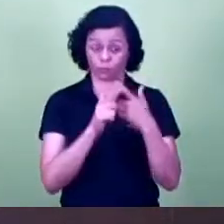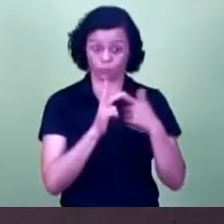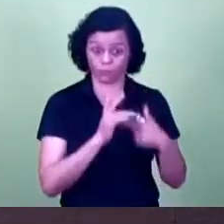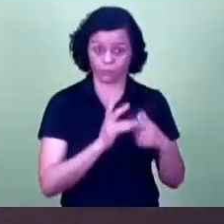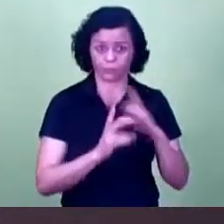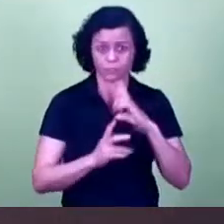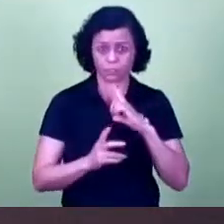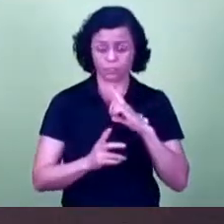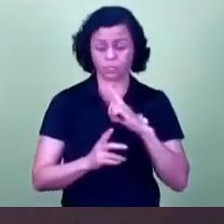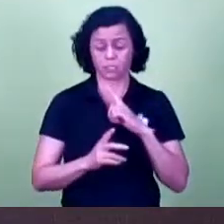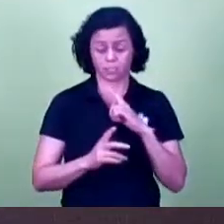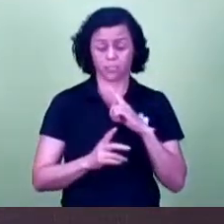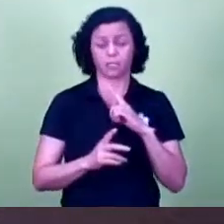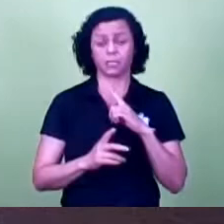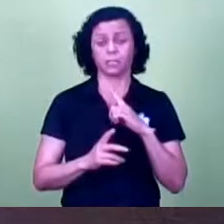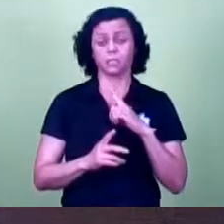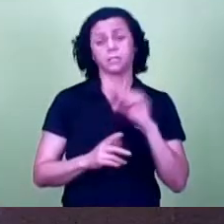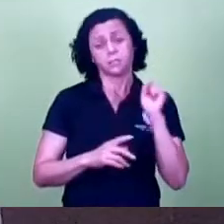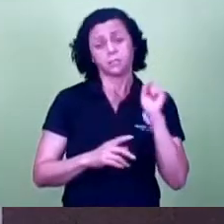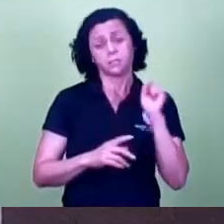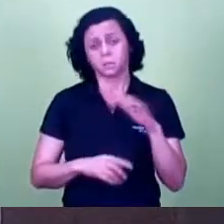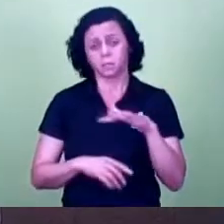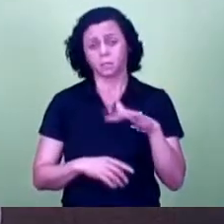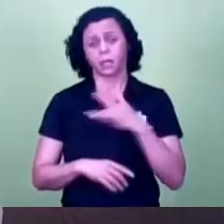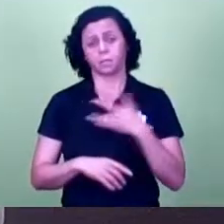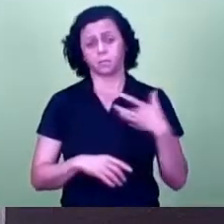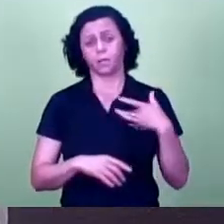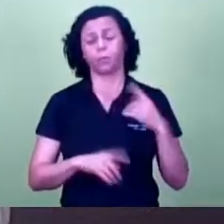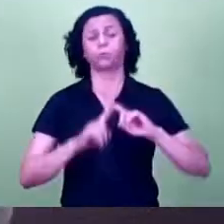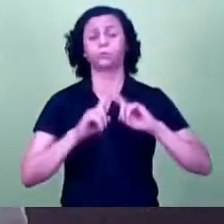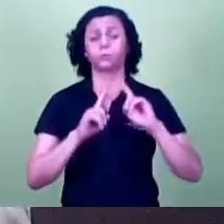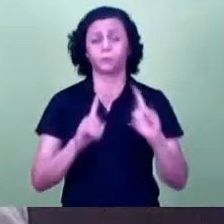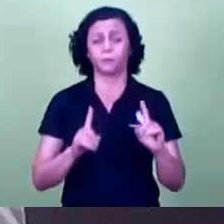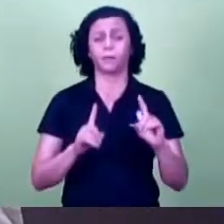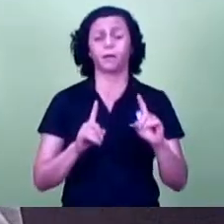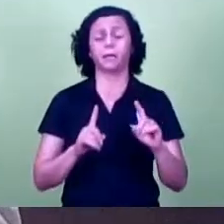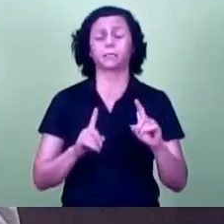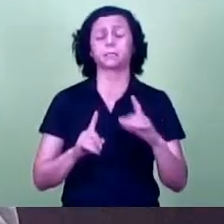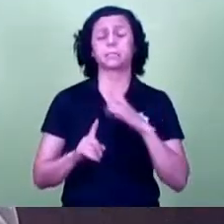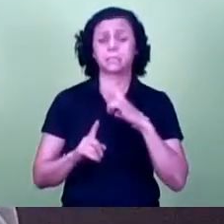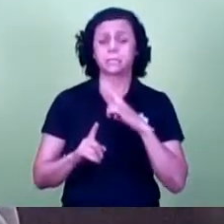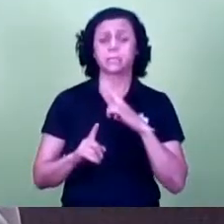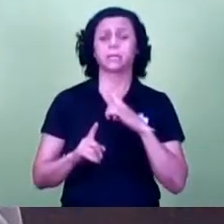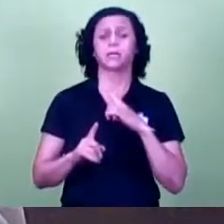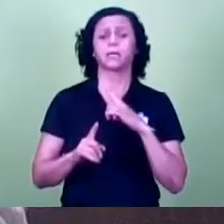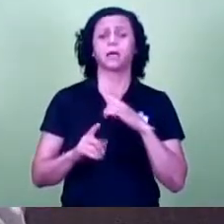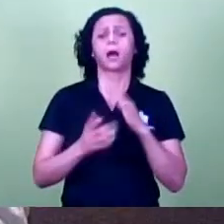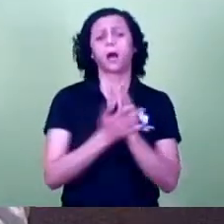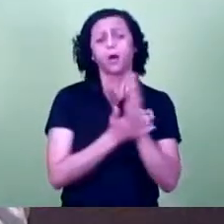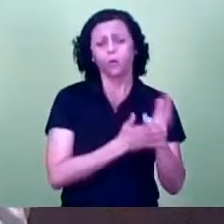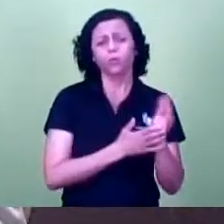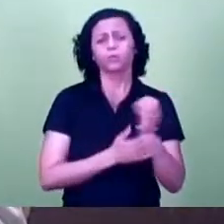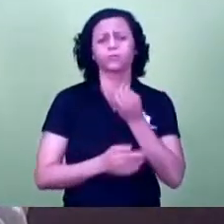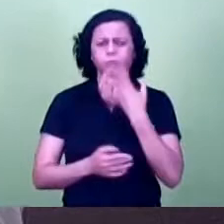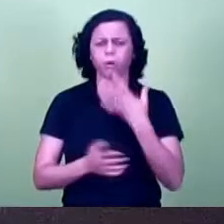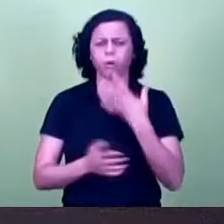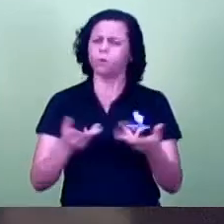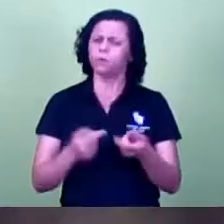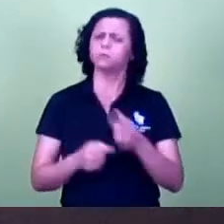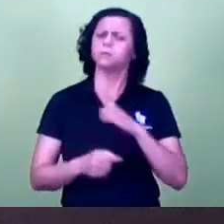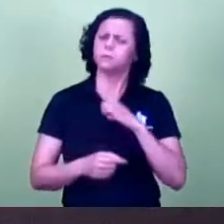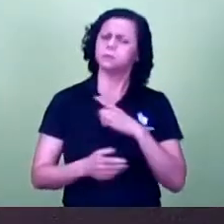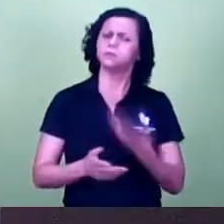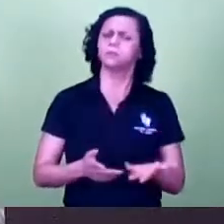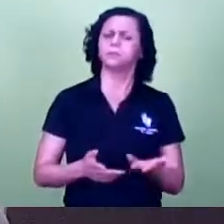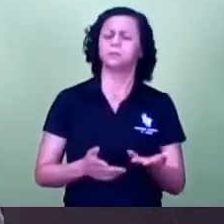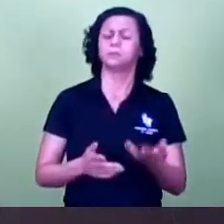assistência nesse setor ainda de boa qualidade, com todos os problemas, se a gente